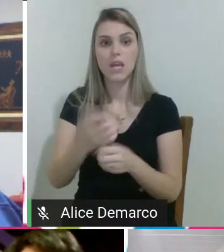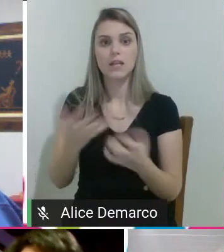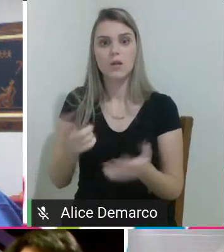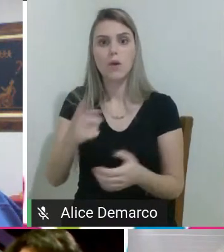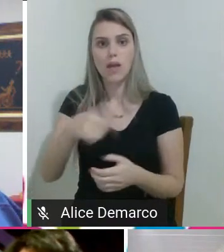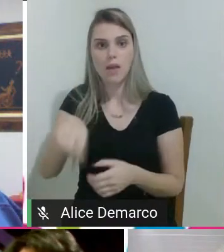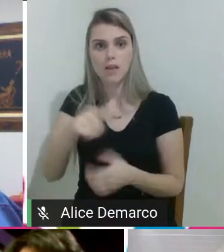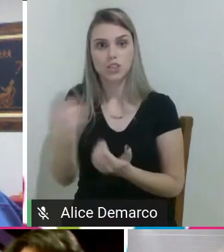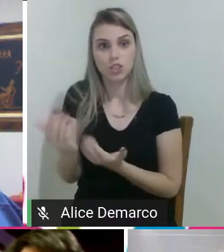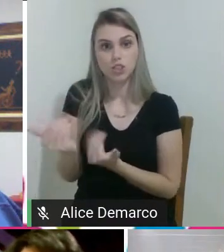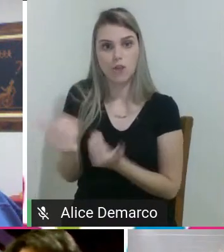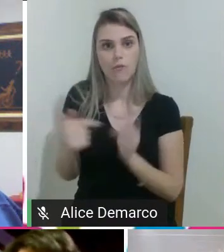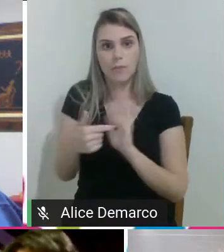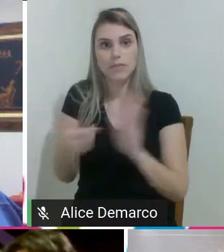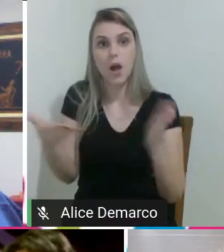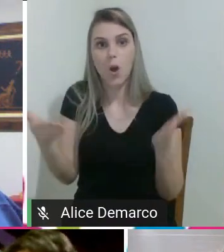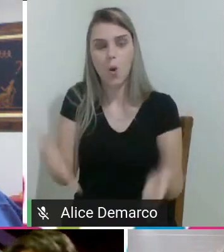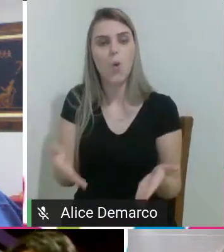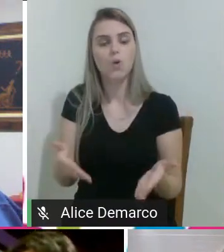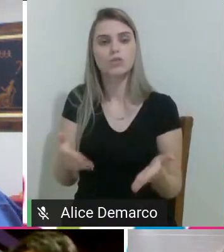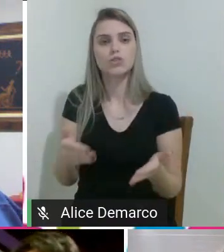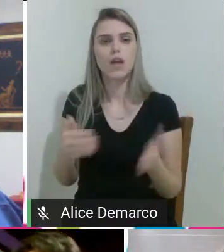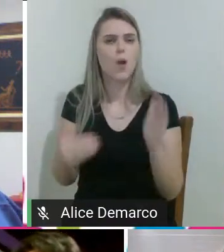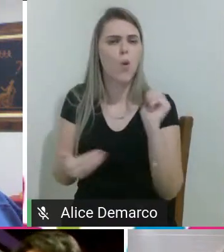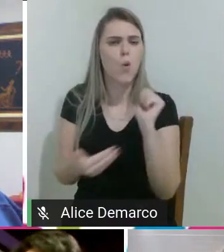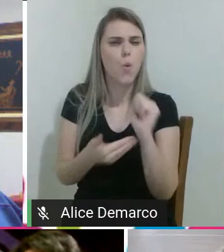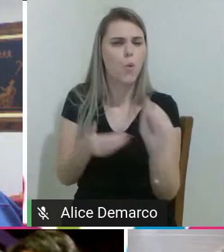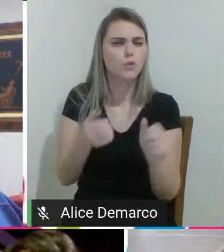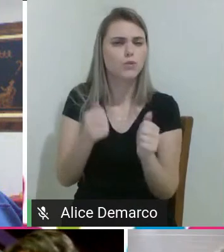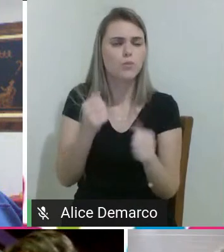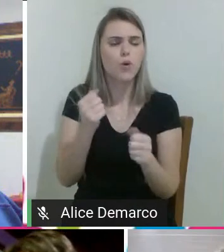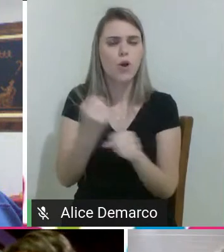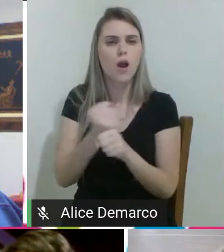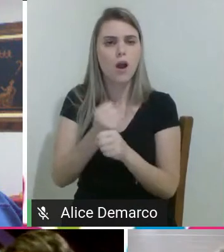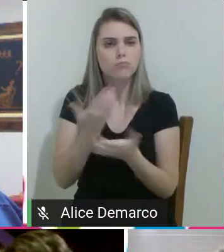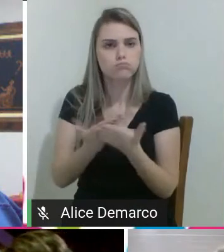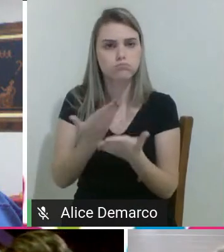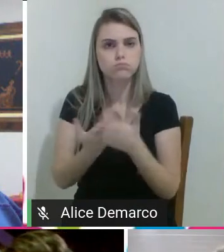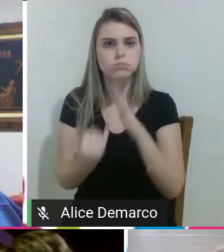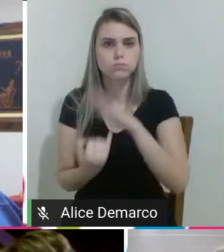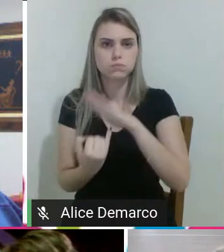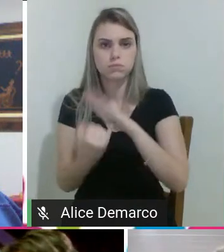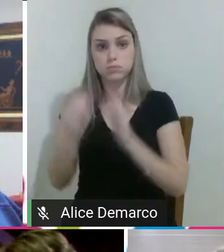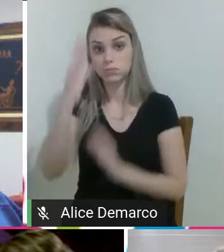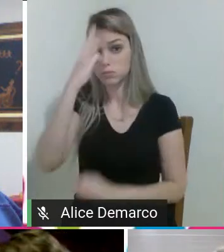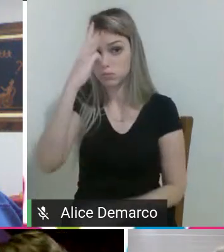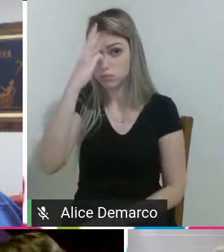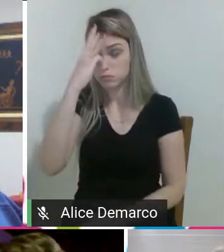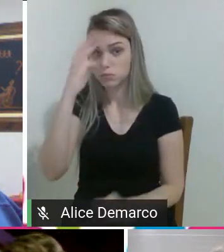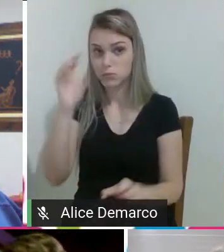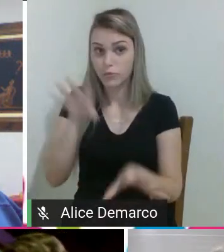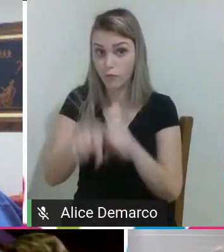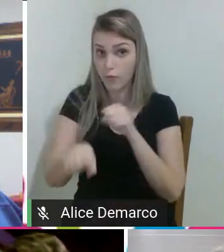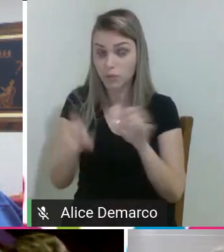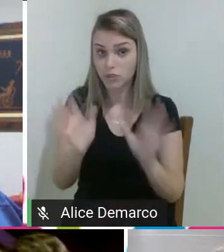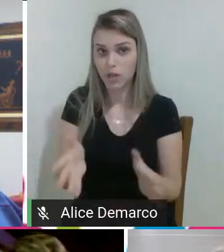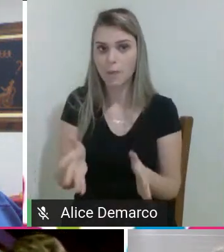ano do ensino médio, o último ano do IFSC, né, o último ano do técnico e médio, porque técnico e médio são juntos, né.